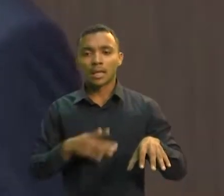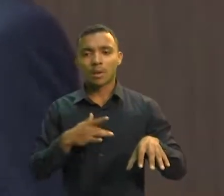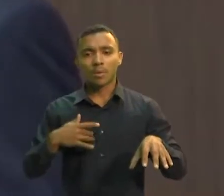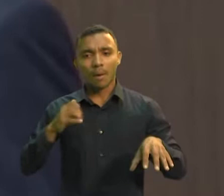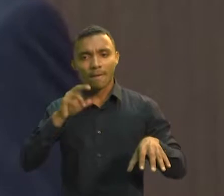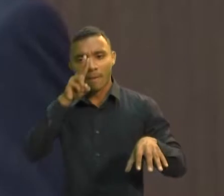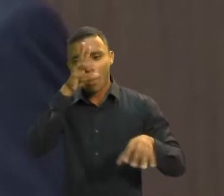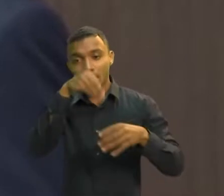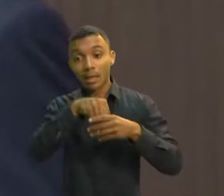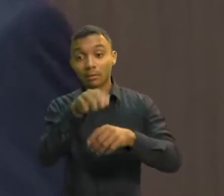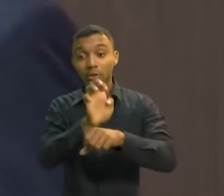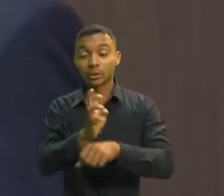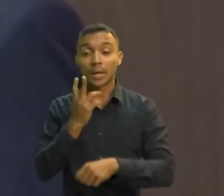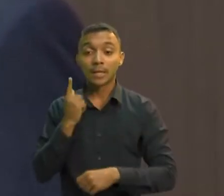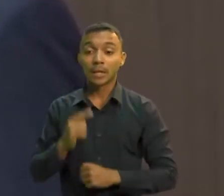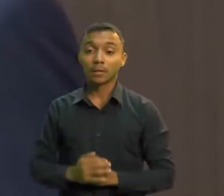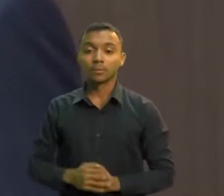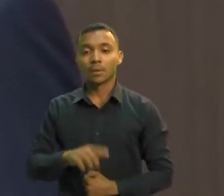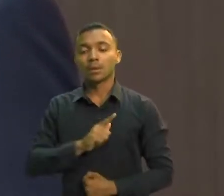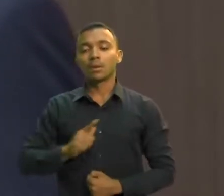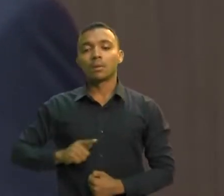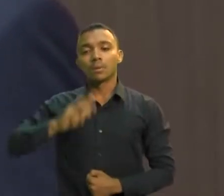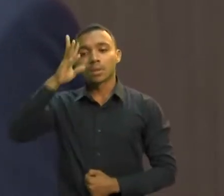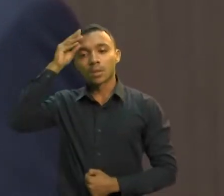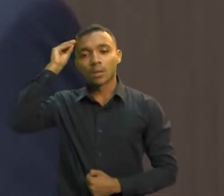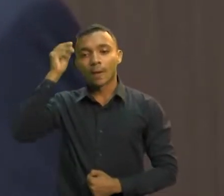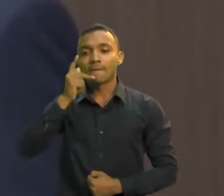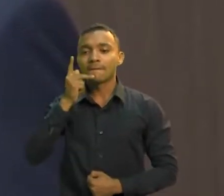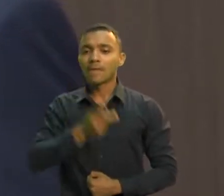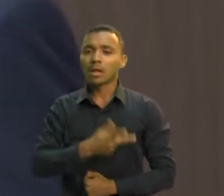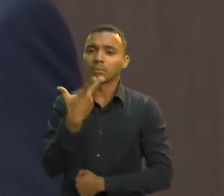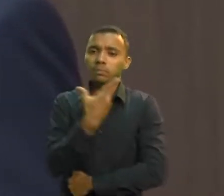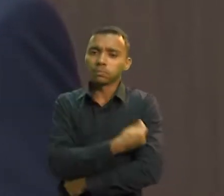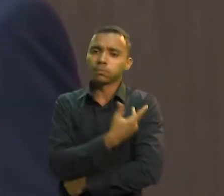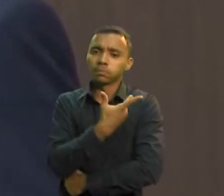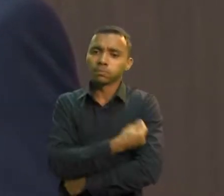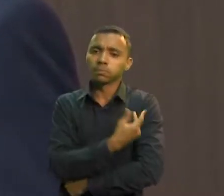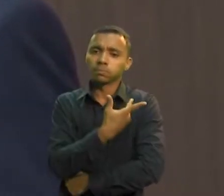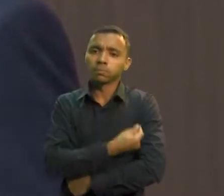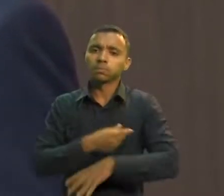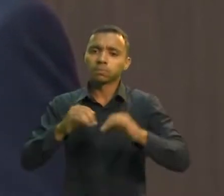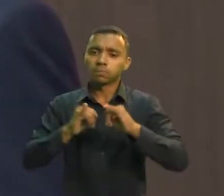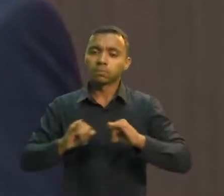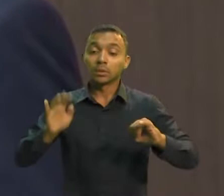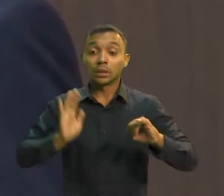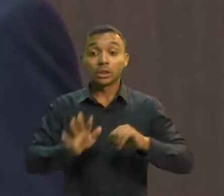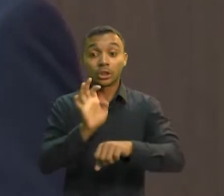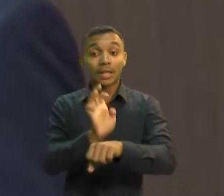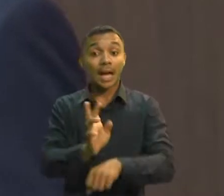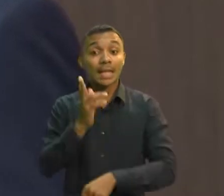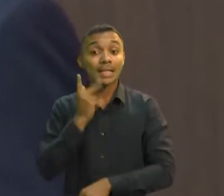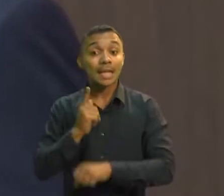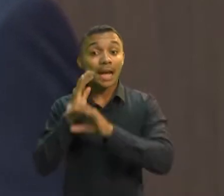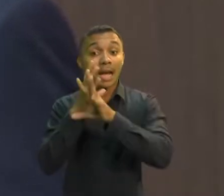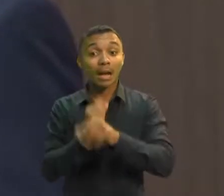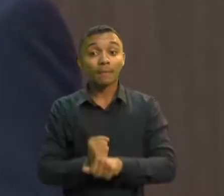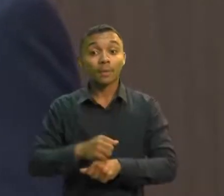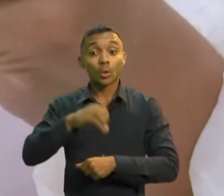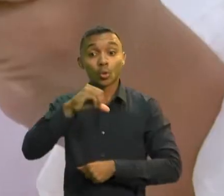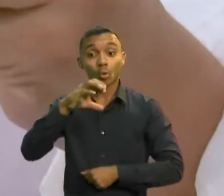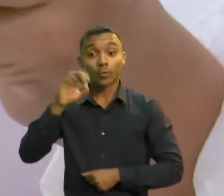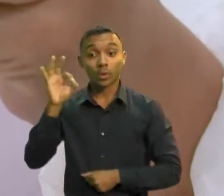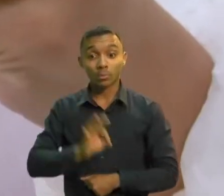Camilo Santana reforçou a importância da vacinação, ressaltando que o Ceará já conta com mais de 90% da população